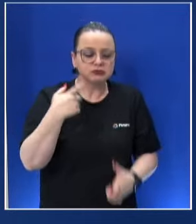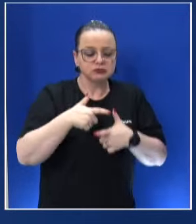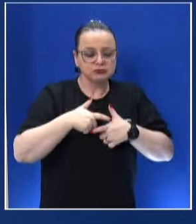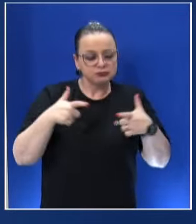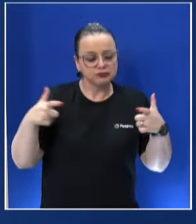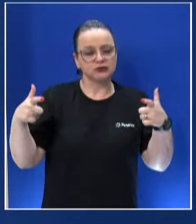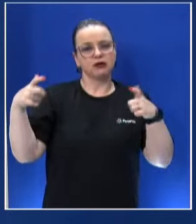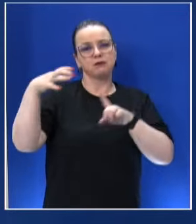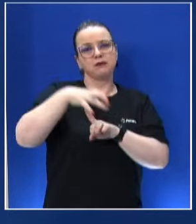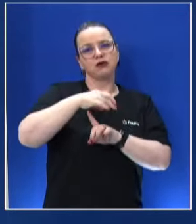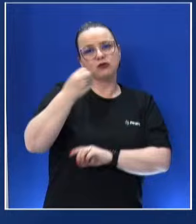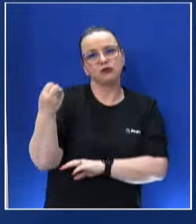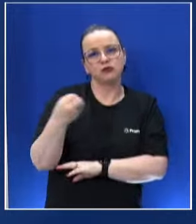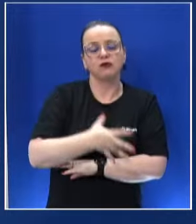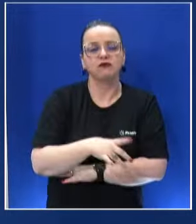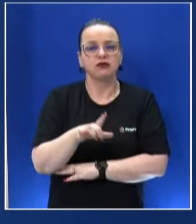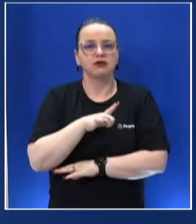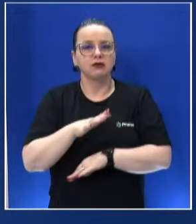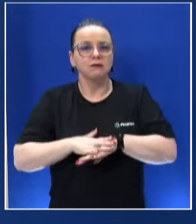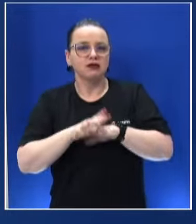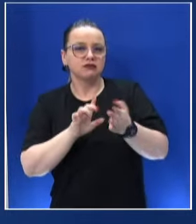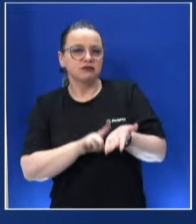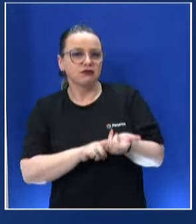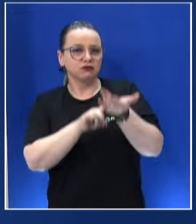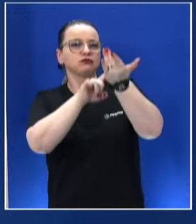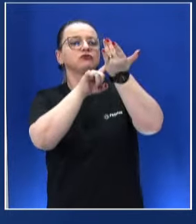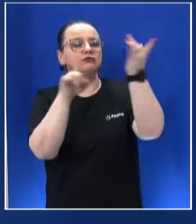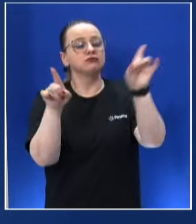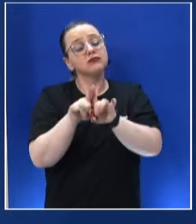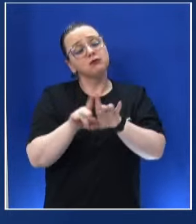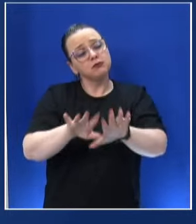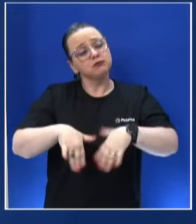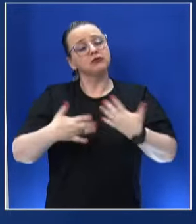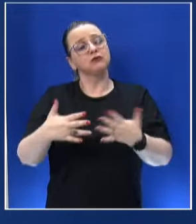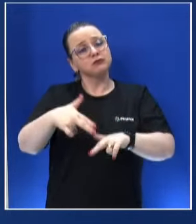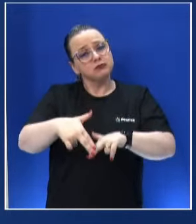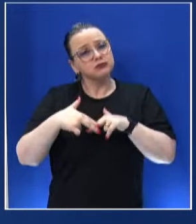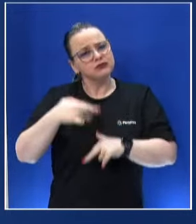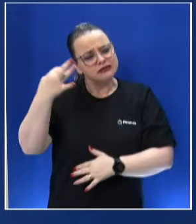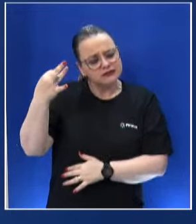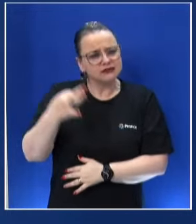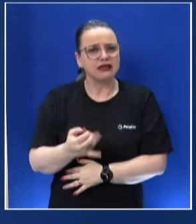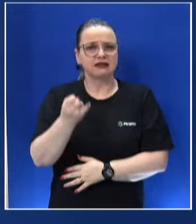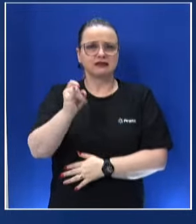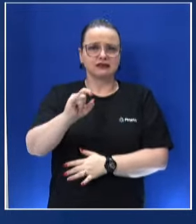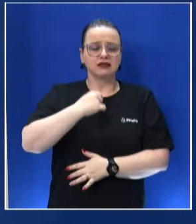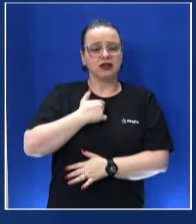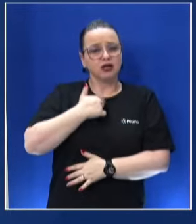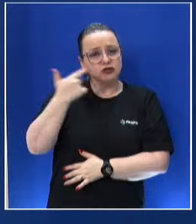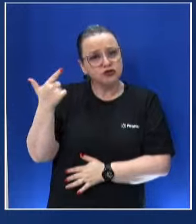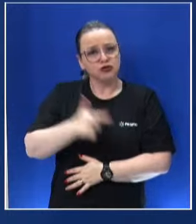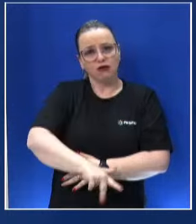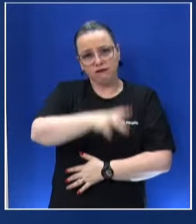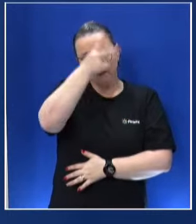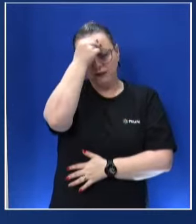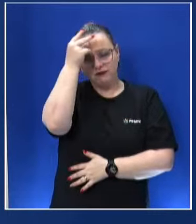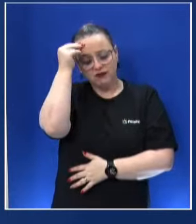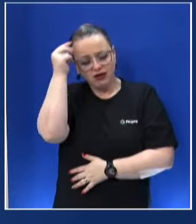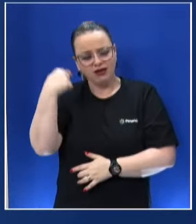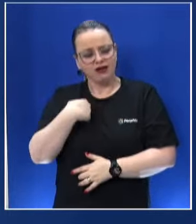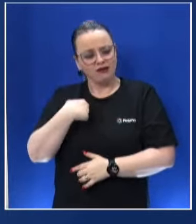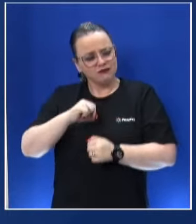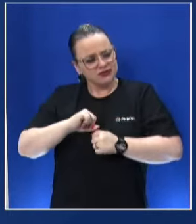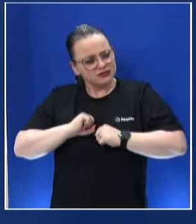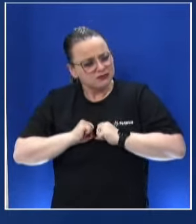paradas novas e vai ter mais tecnologia. E, portanto, tenha certeza que, se for reeleito prefeito, vou fazer um